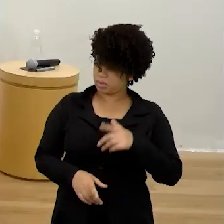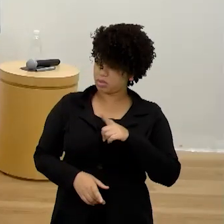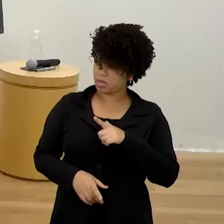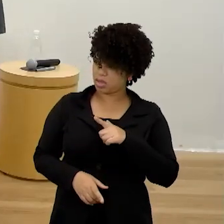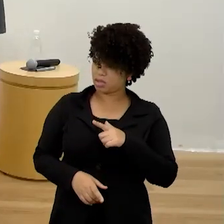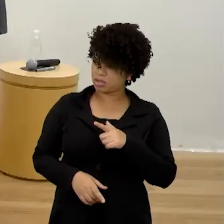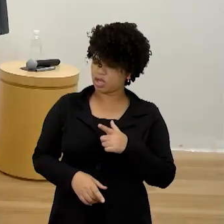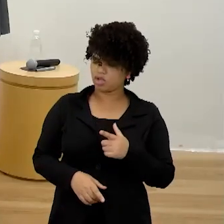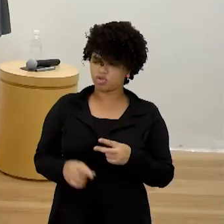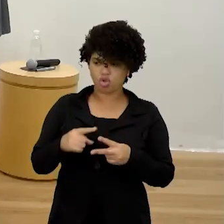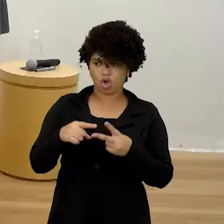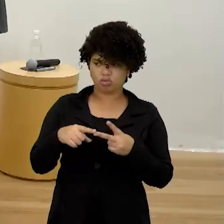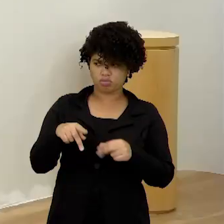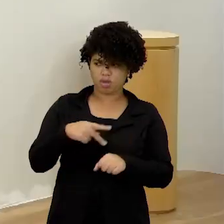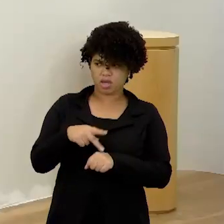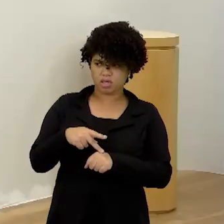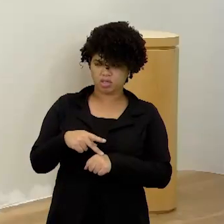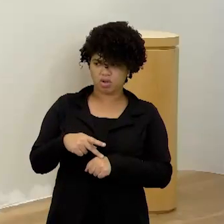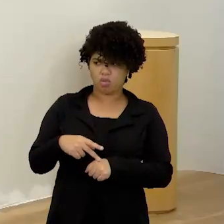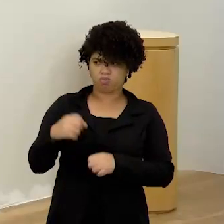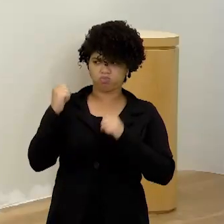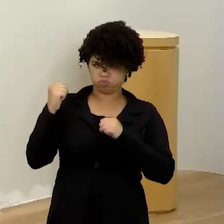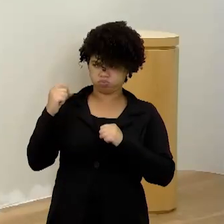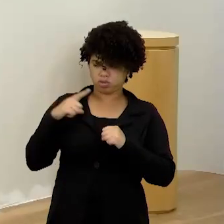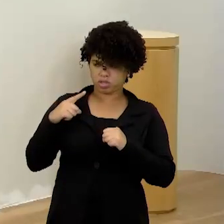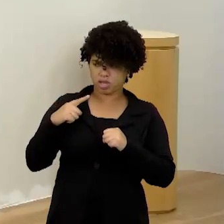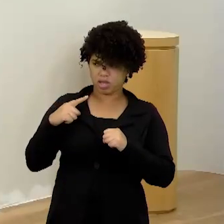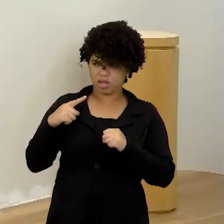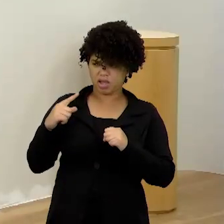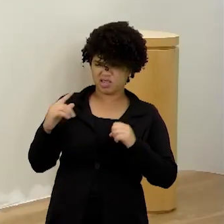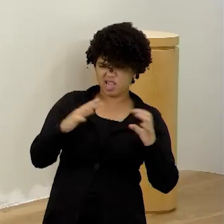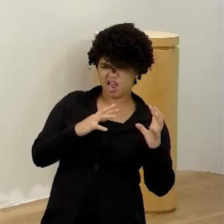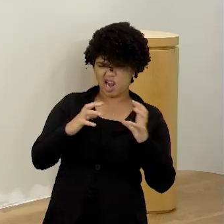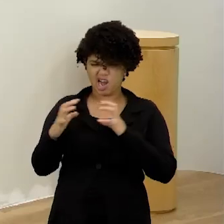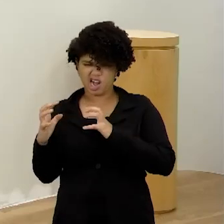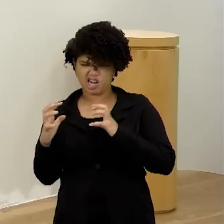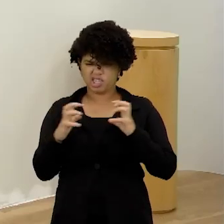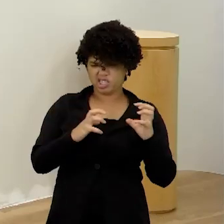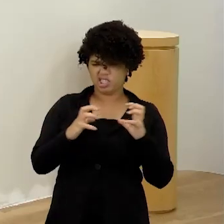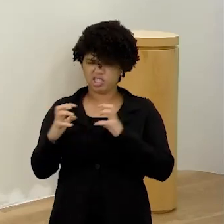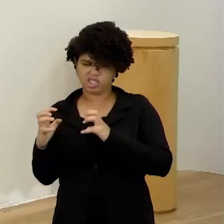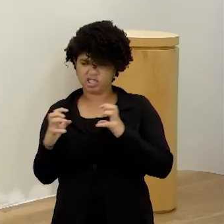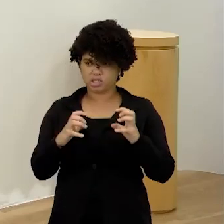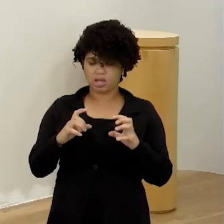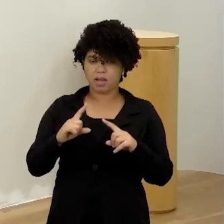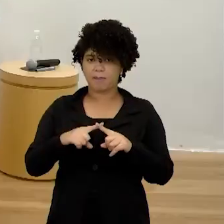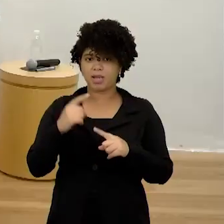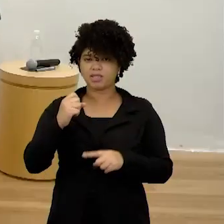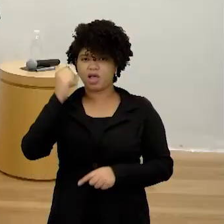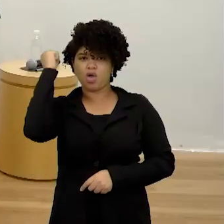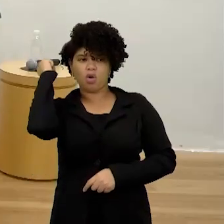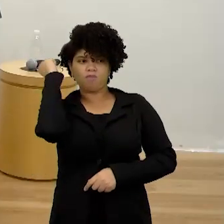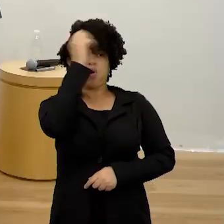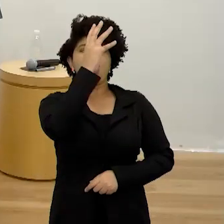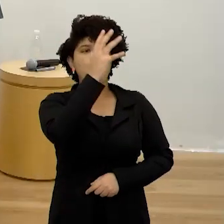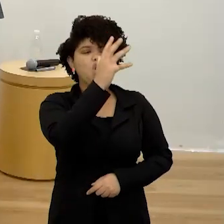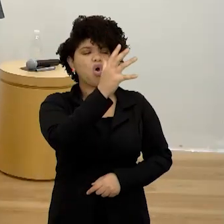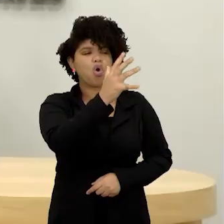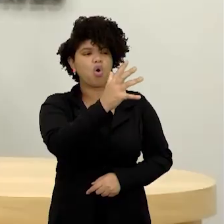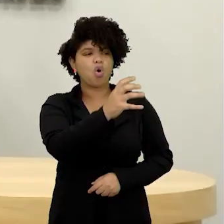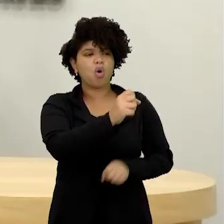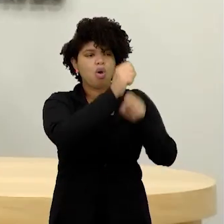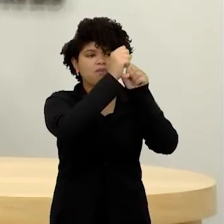país, cachorro grande, país forte, que está tretando, está brigando, mas sem ser na porrada?